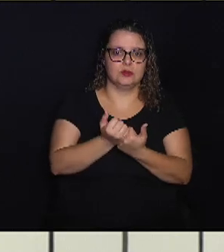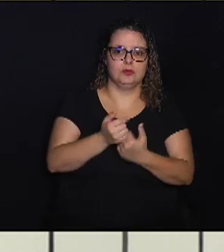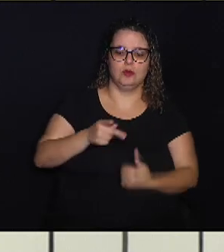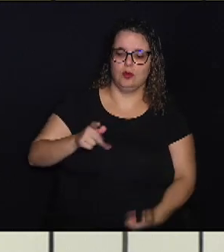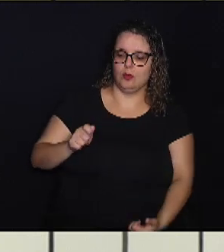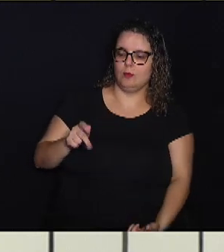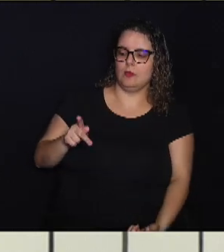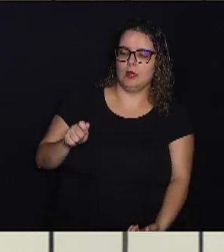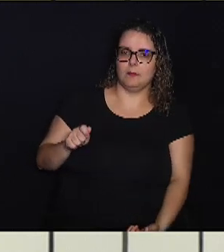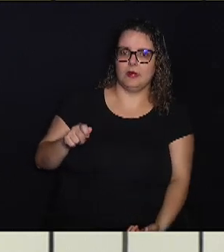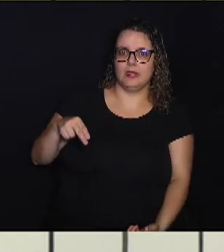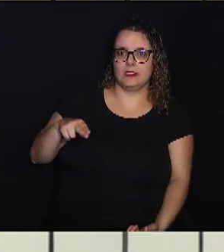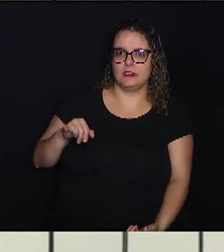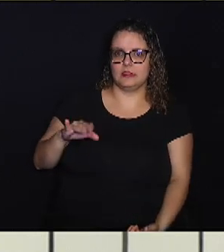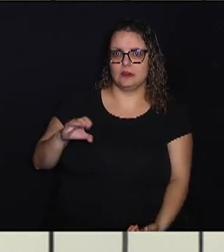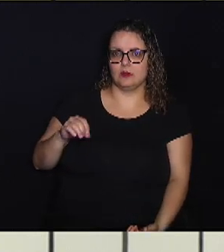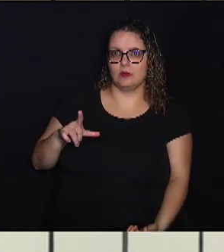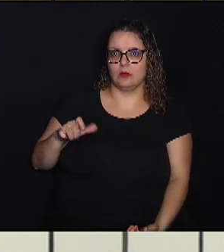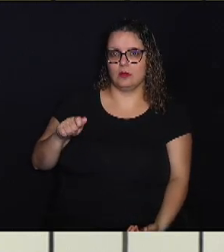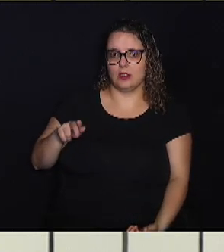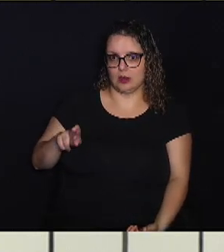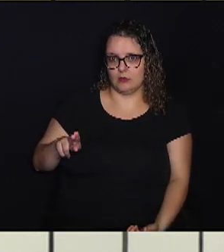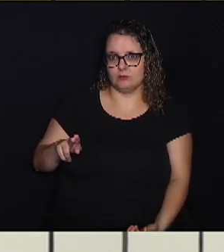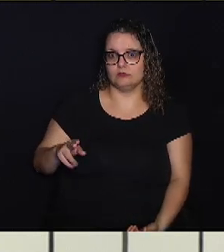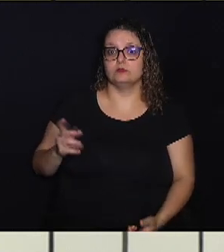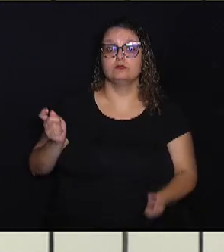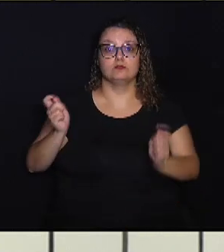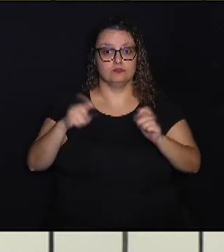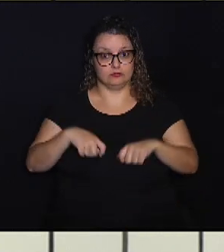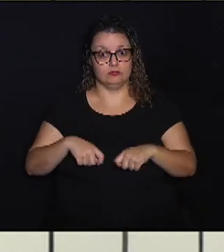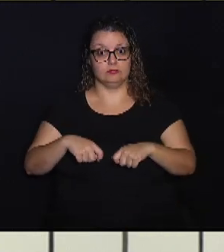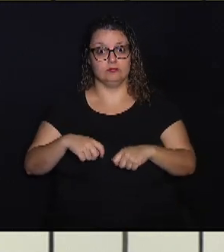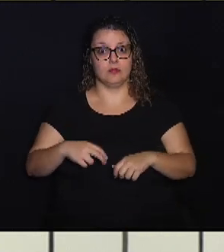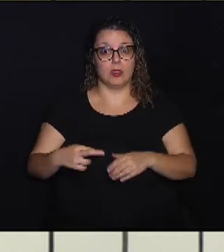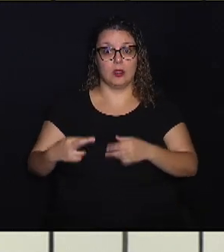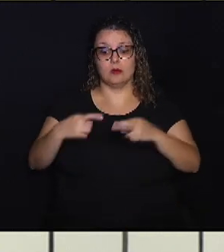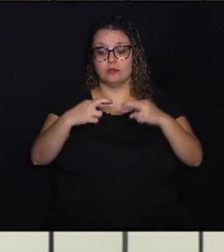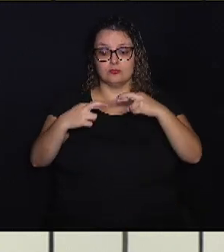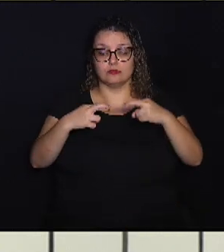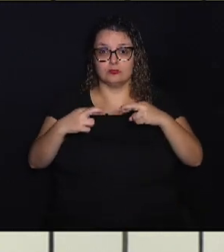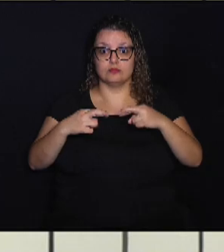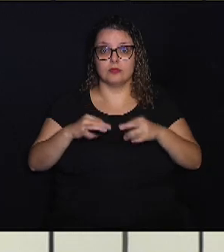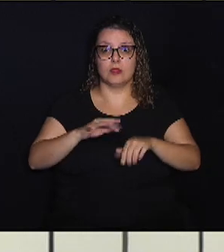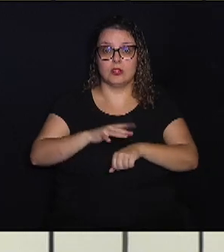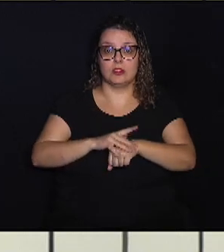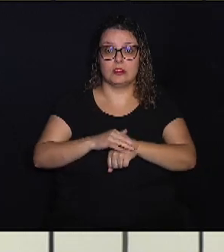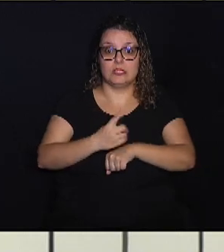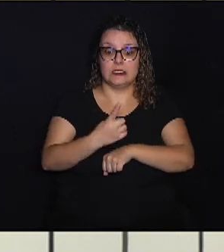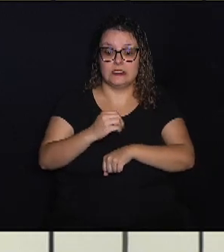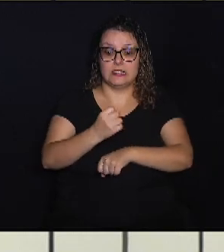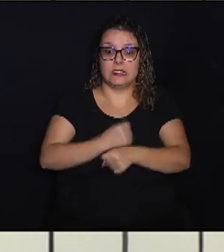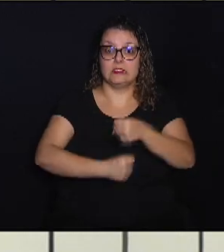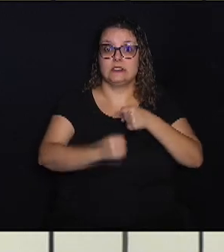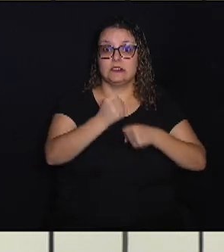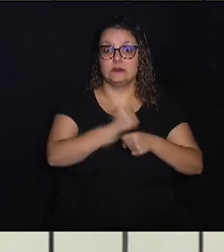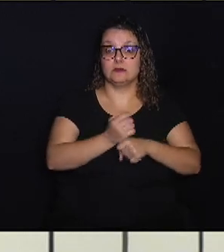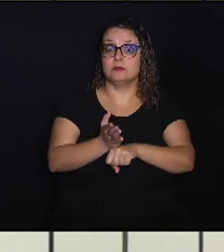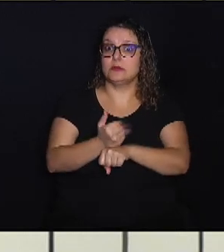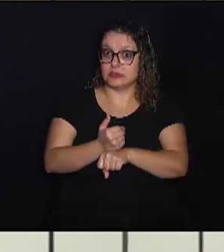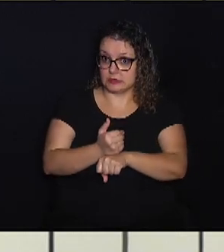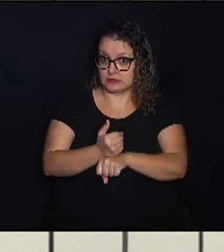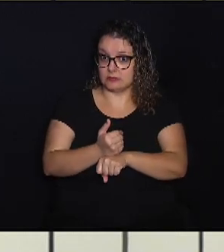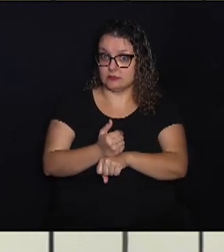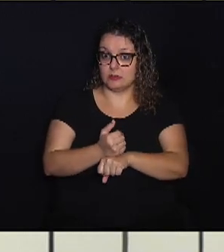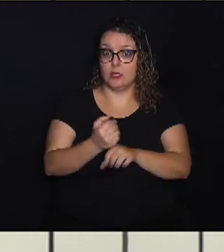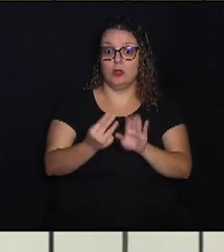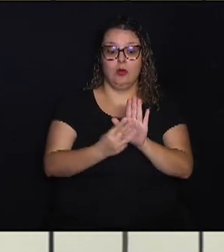Nicolau por sua eficácia em prever a doença com até 10 anos de antecedência. O